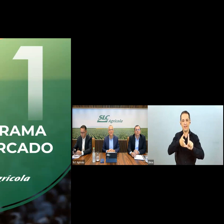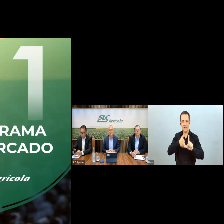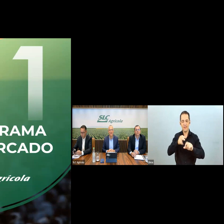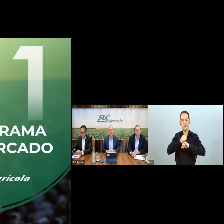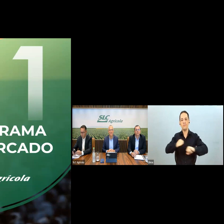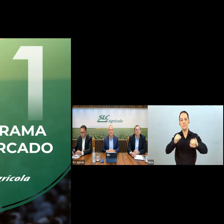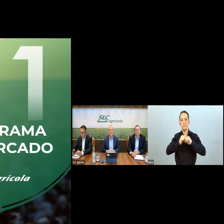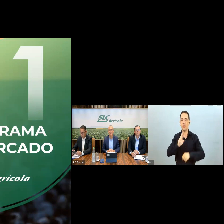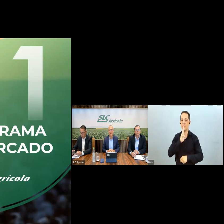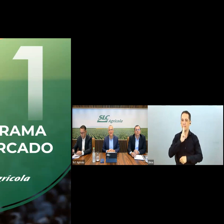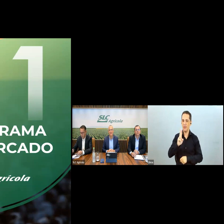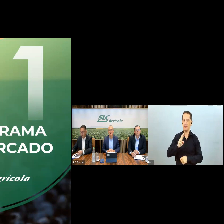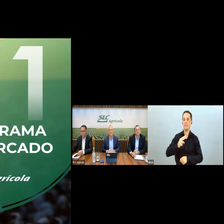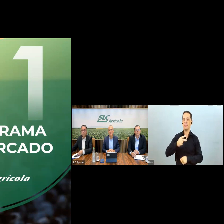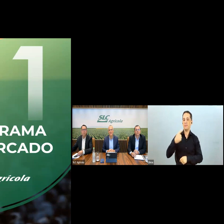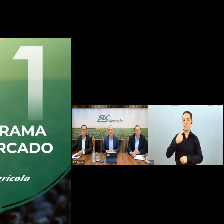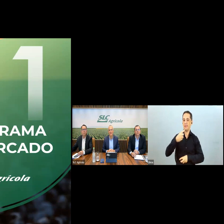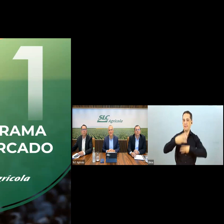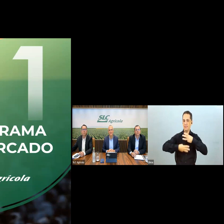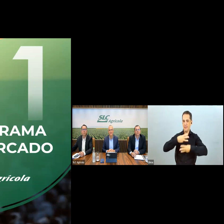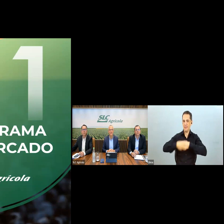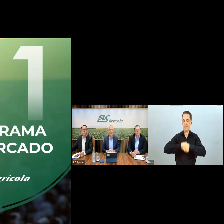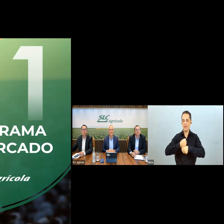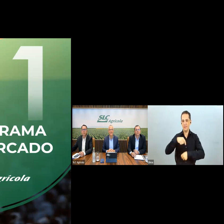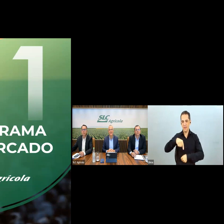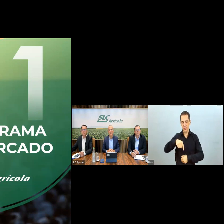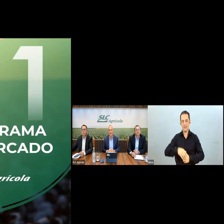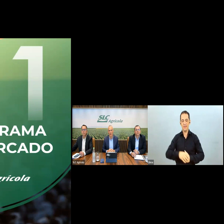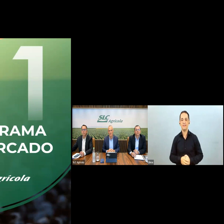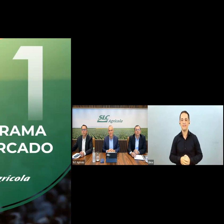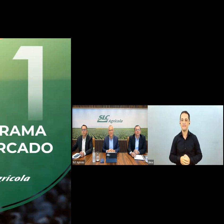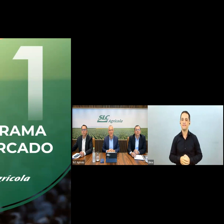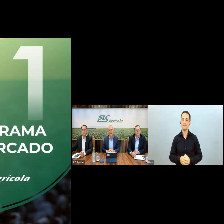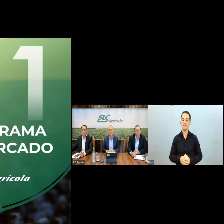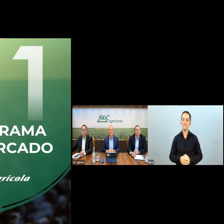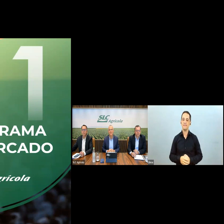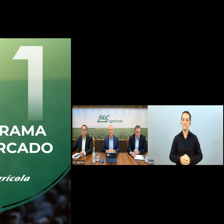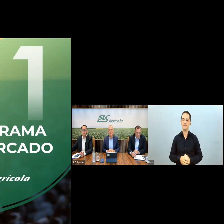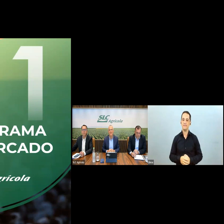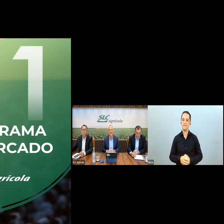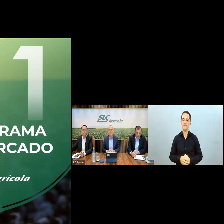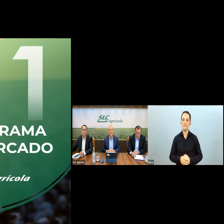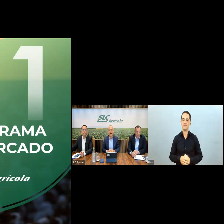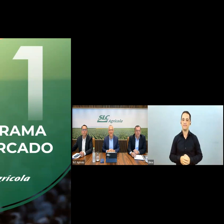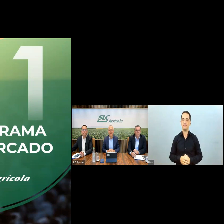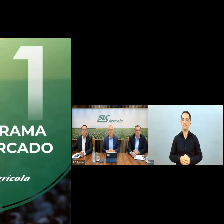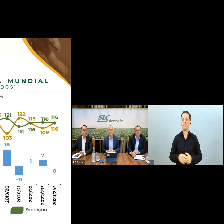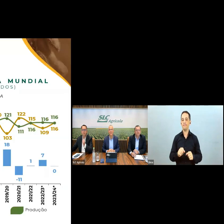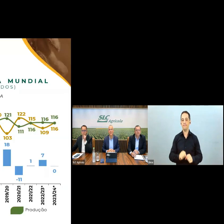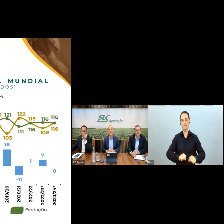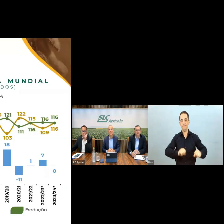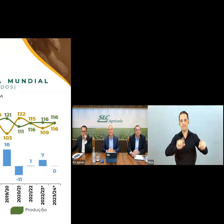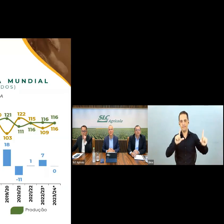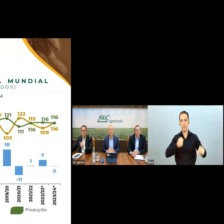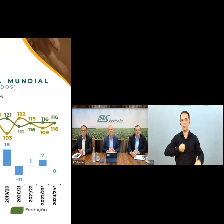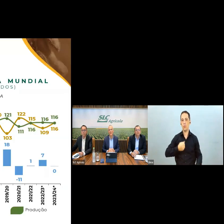dos resultados do primeiro trimestre de 2023 da SLC Agrícola. Vamos para o slide 4, por